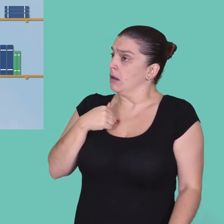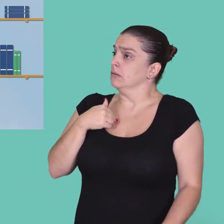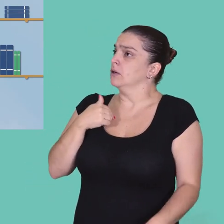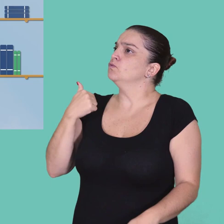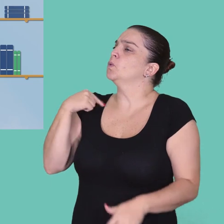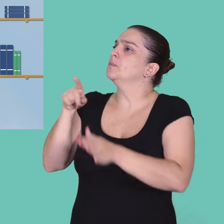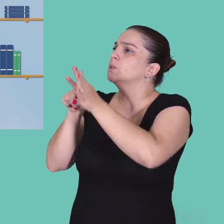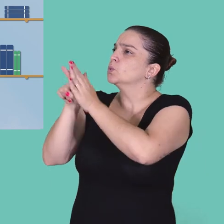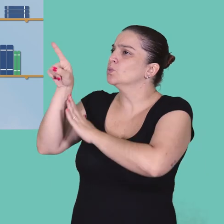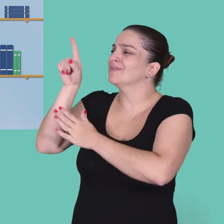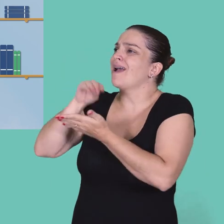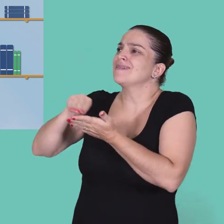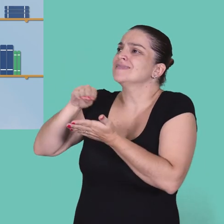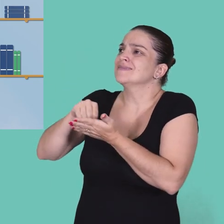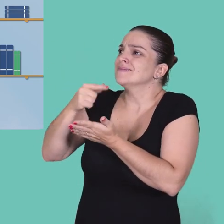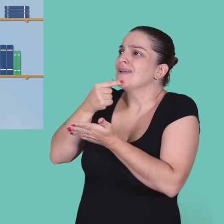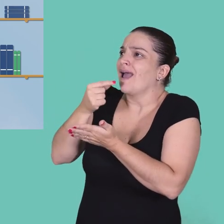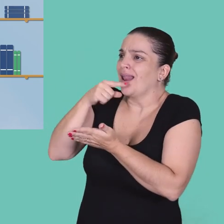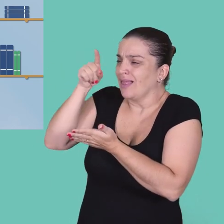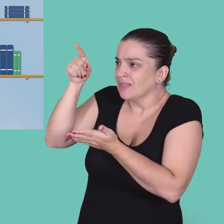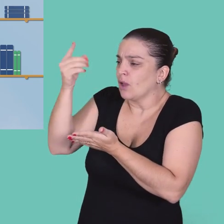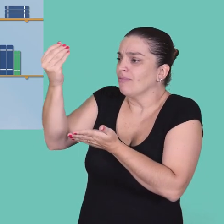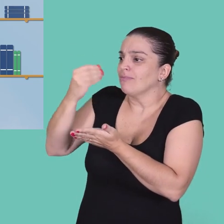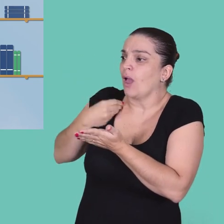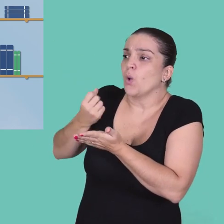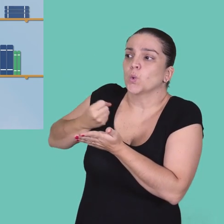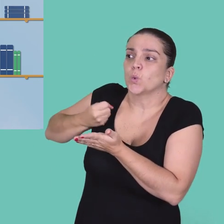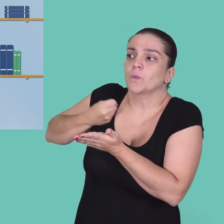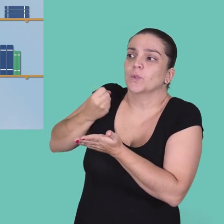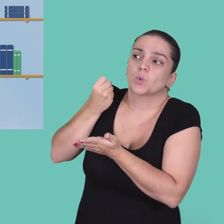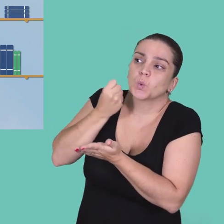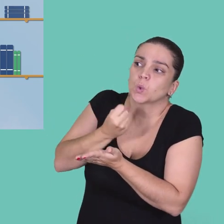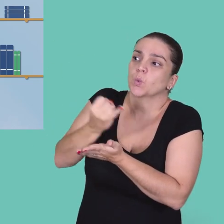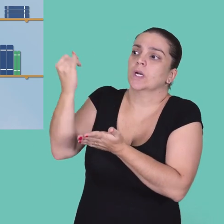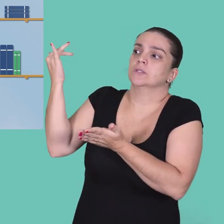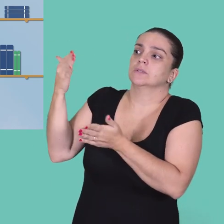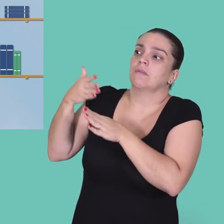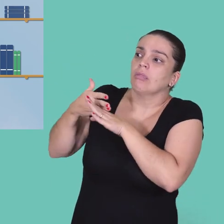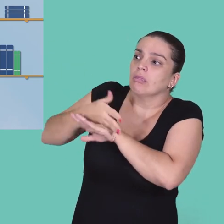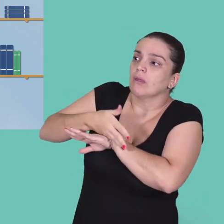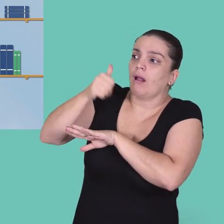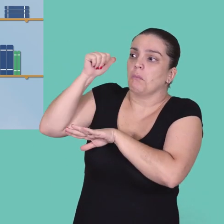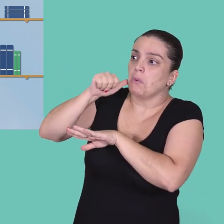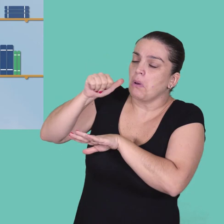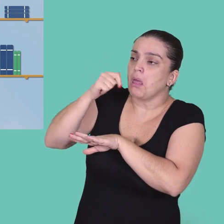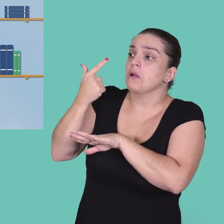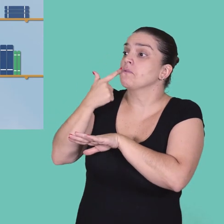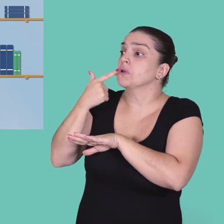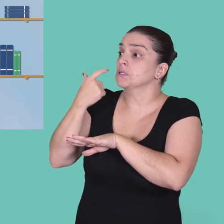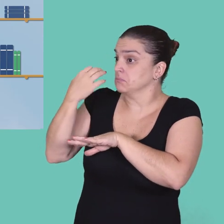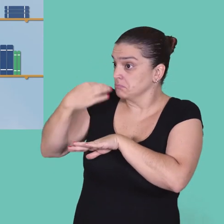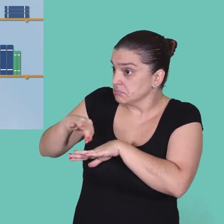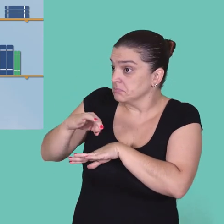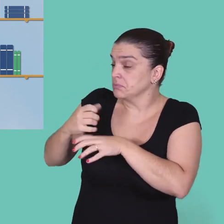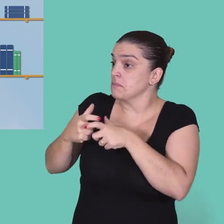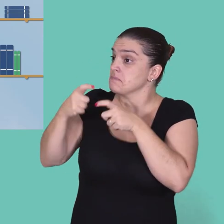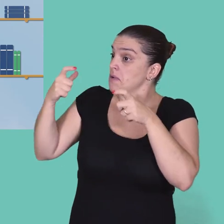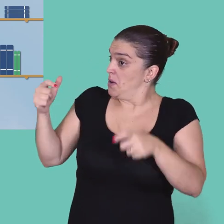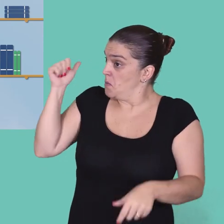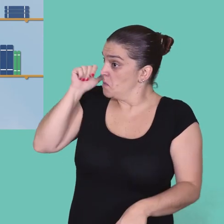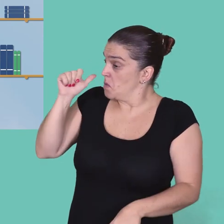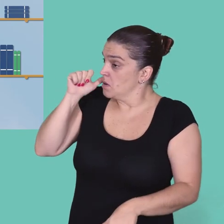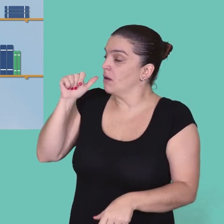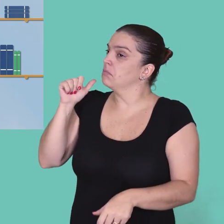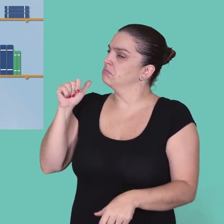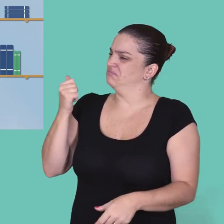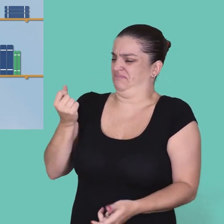perguntar para o nosso secretário, me dar os dados brutos do número de pessoas que entraram para verificar se houve um aumento